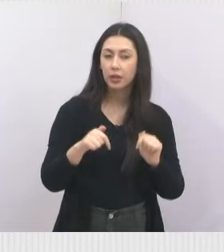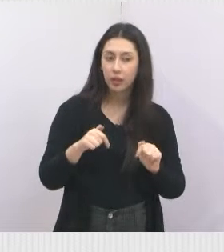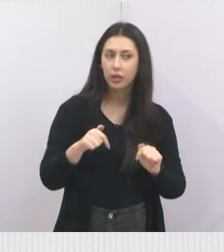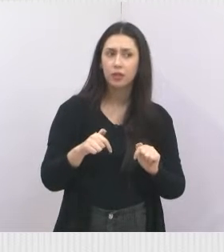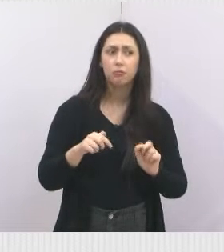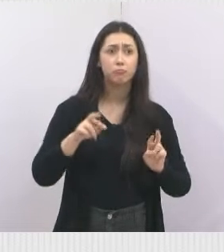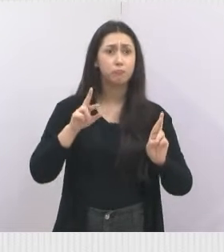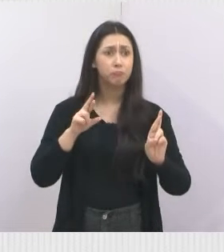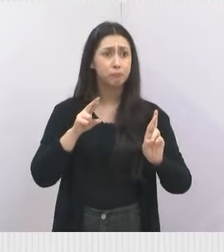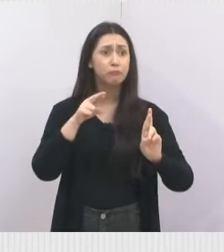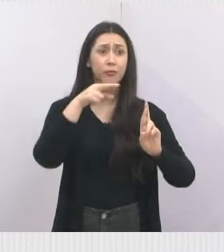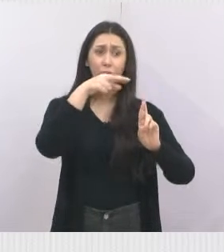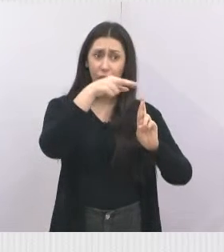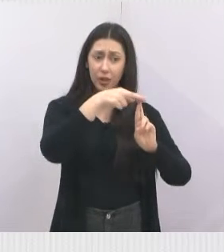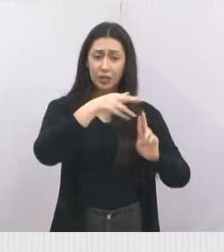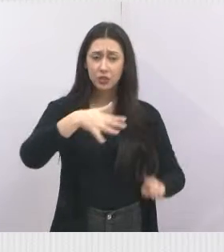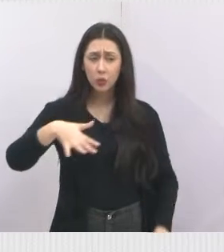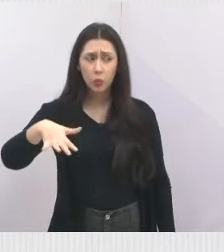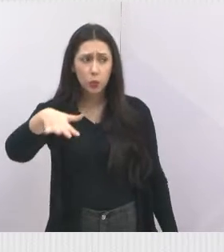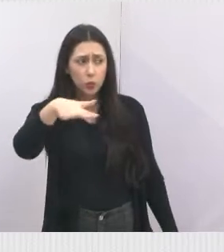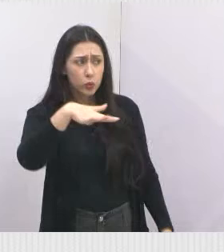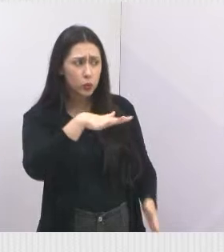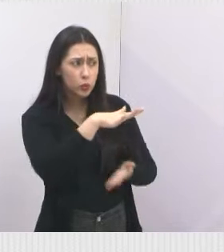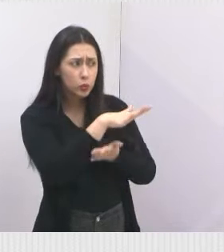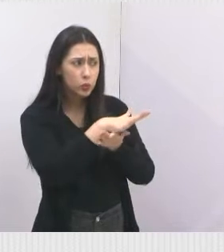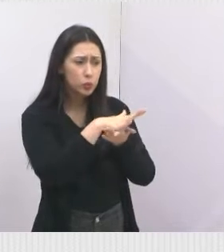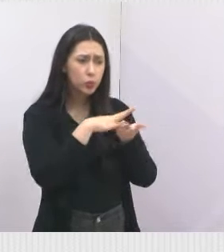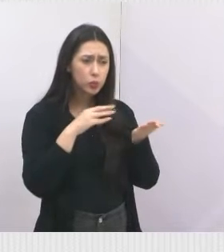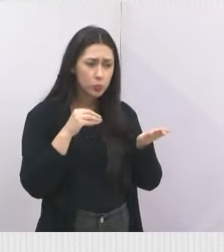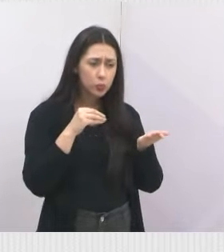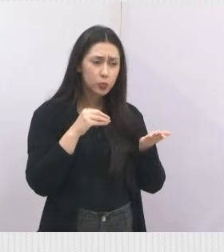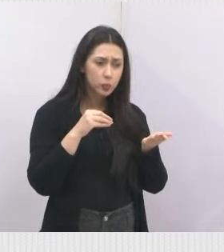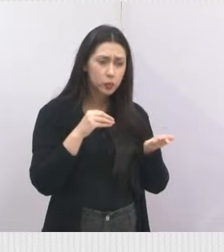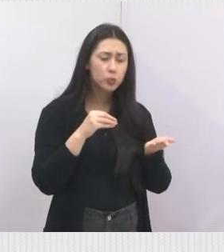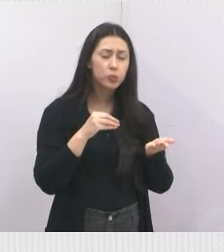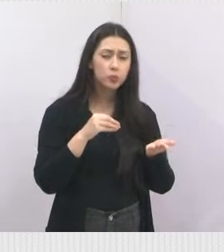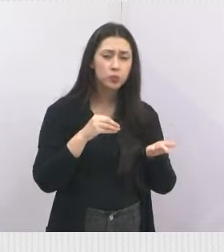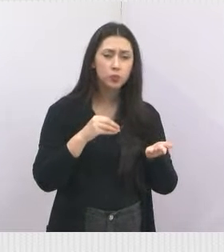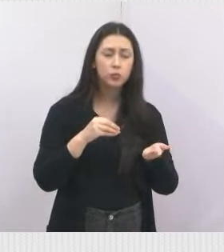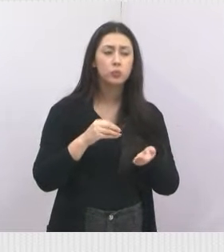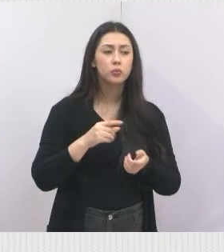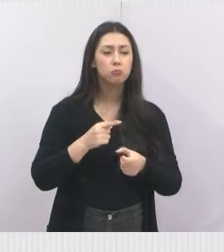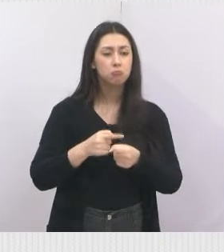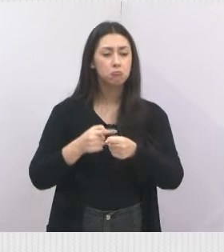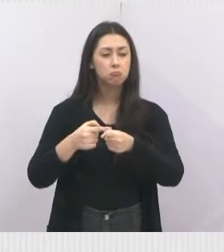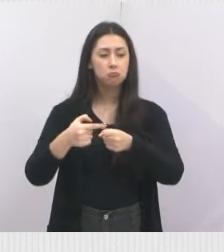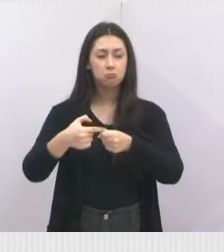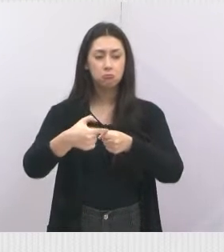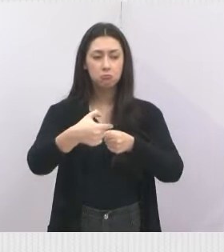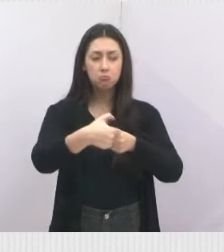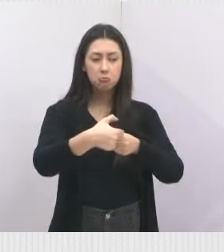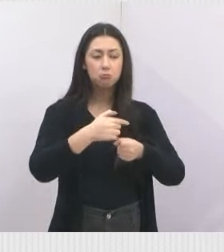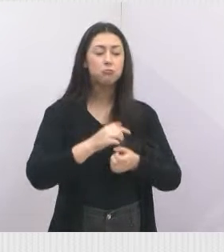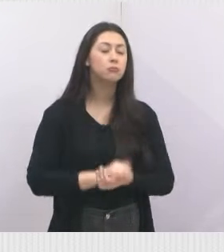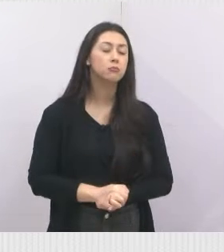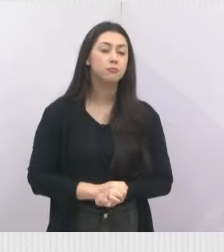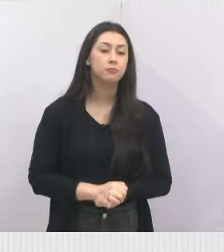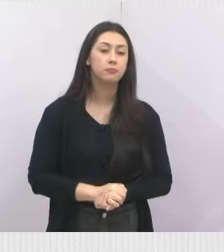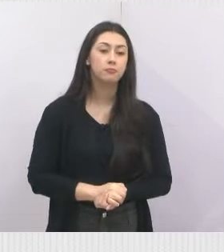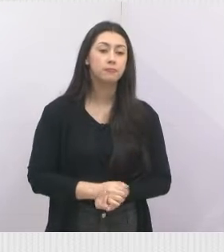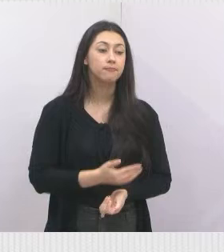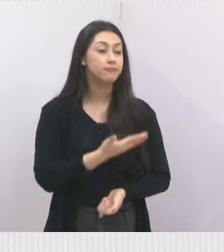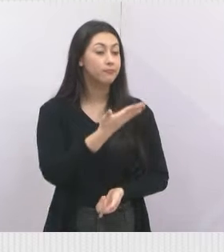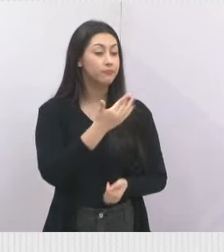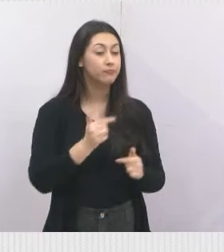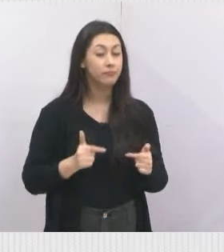sido exemplo para os próximos Bom Pratos que serão implantados em outras cidades. E fica aí